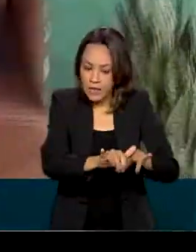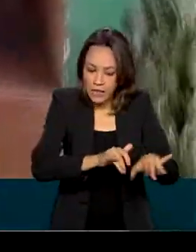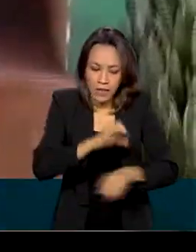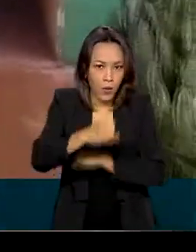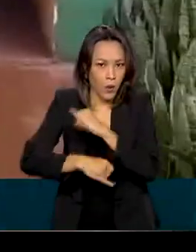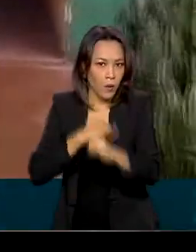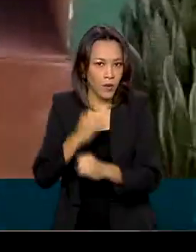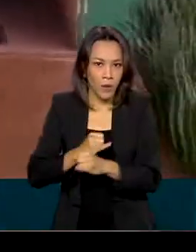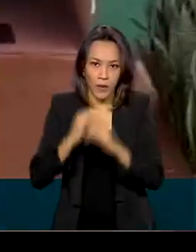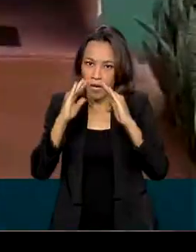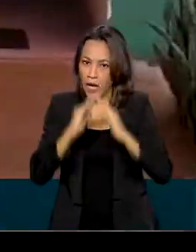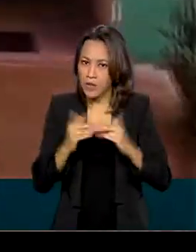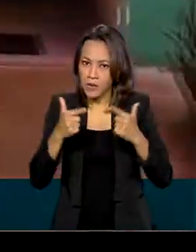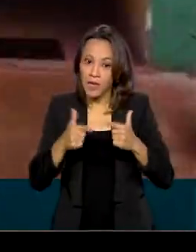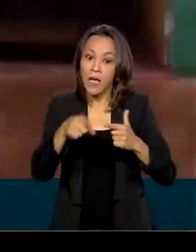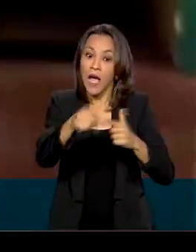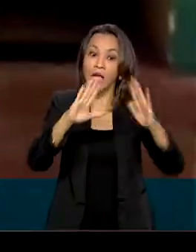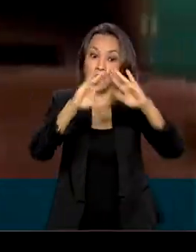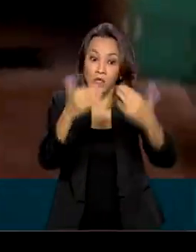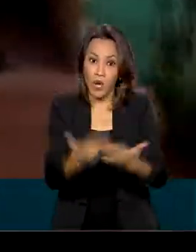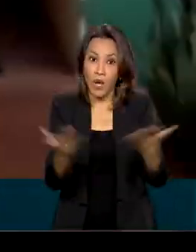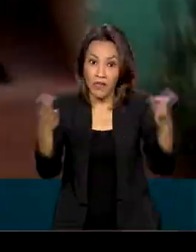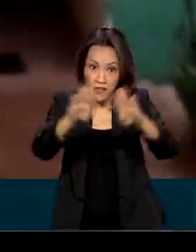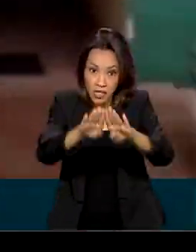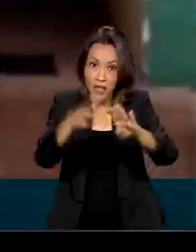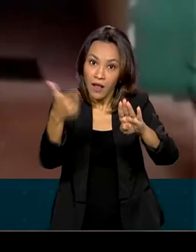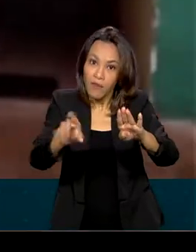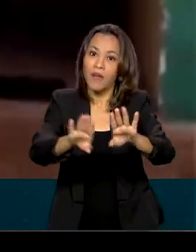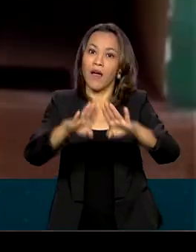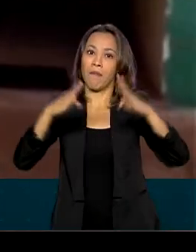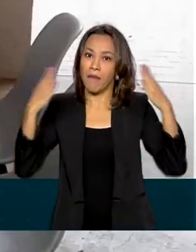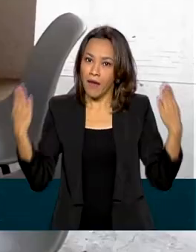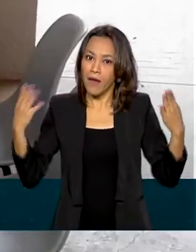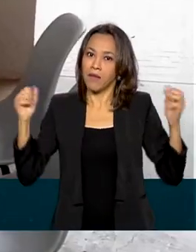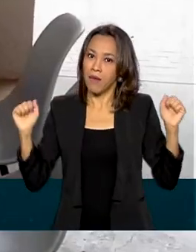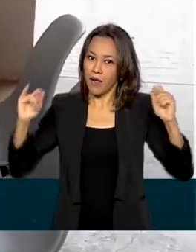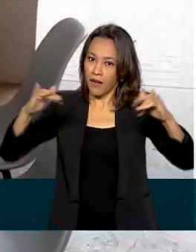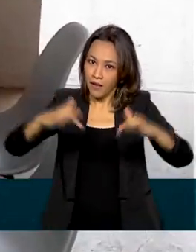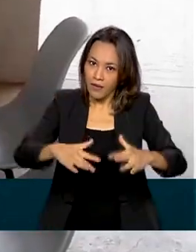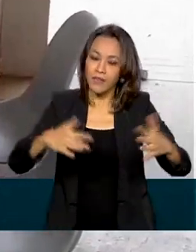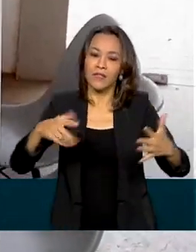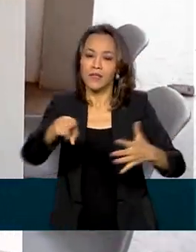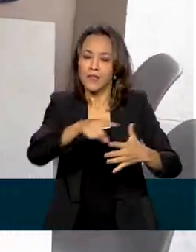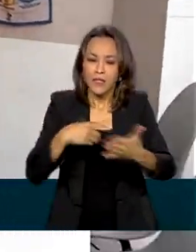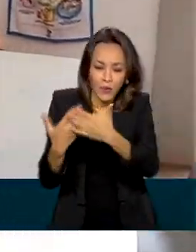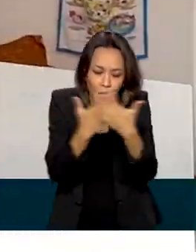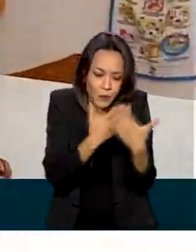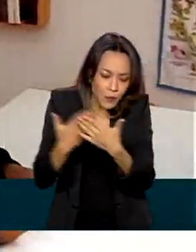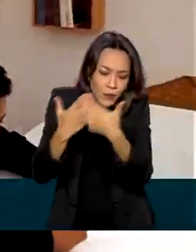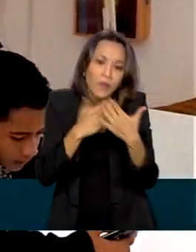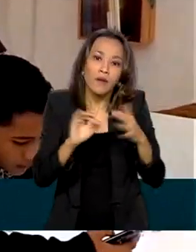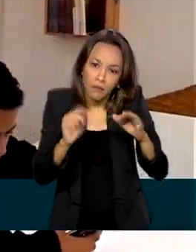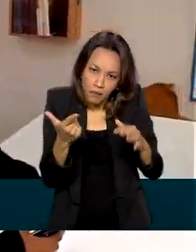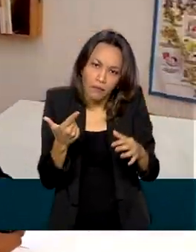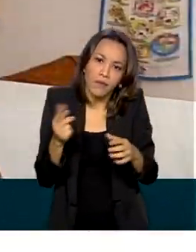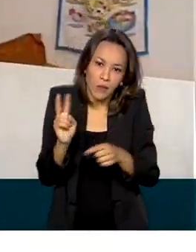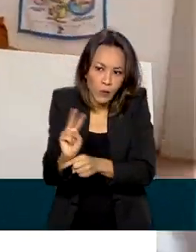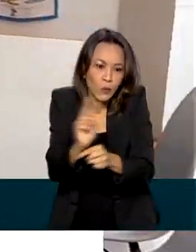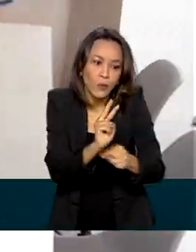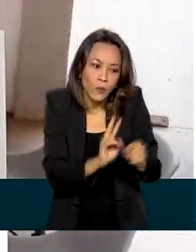a escola, que estava fechada durante a pandemia, foi reaberta para a Olimpíada, com todos os cuidados de